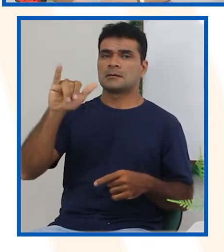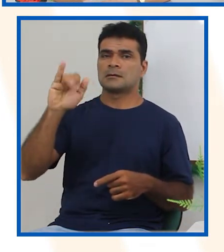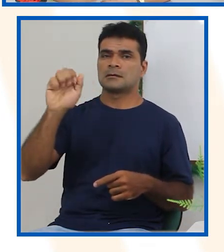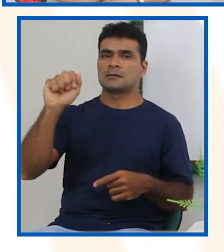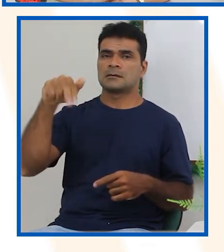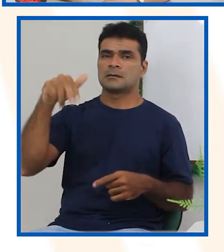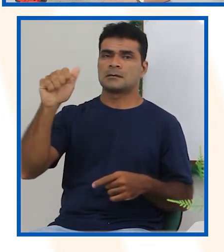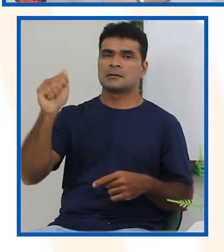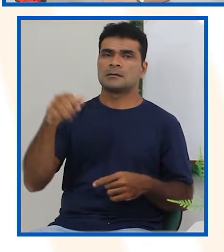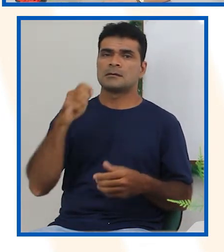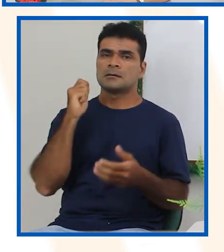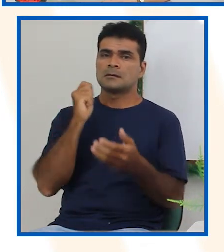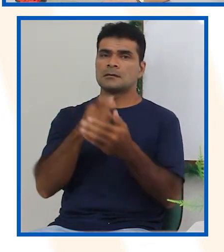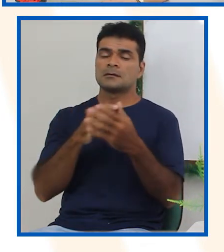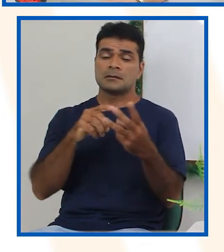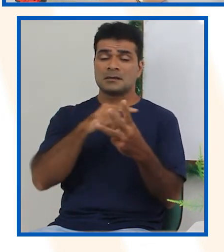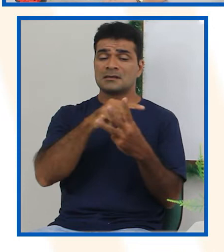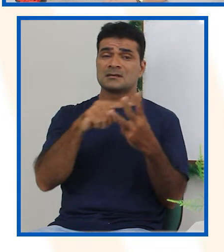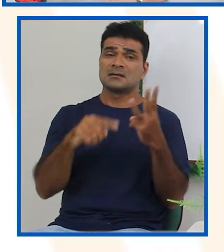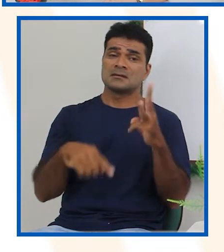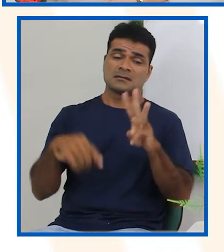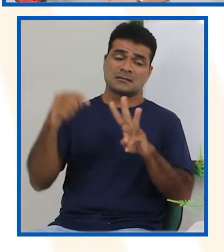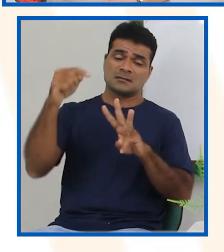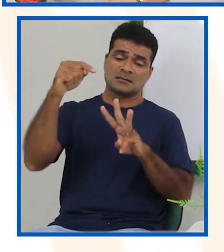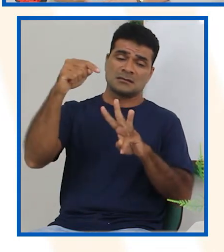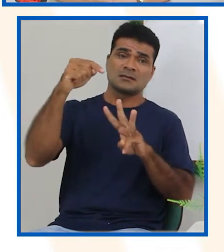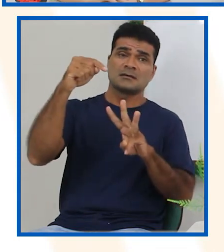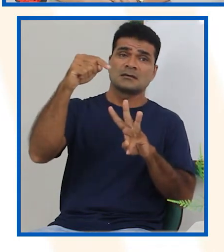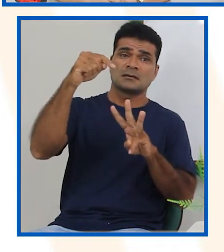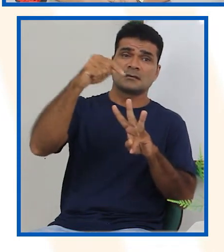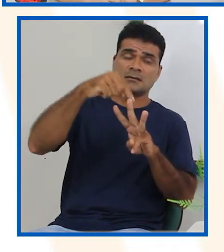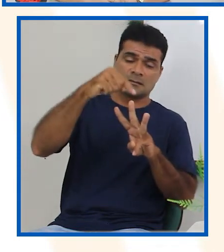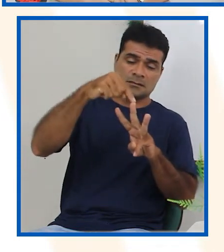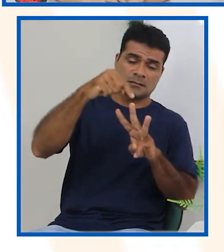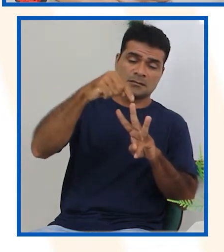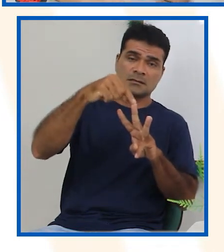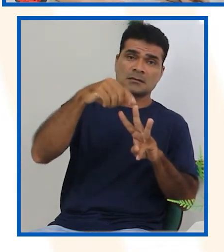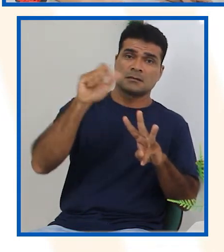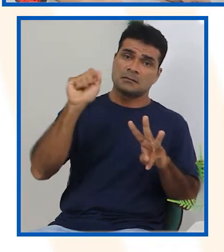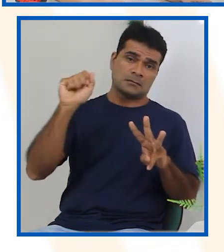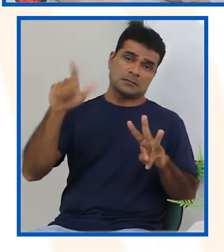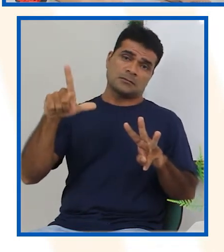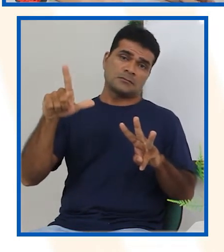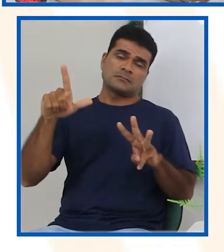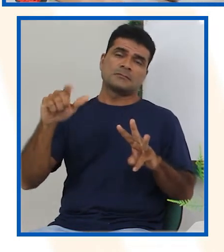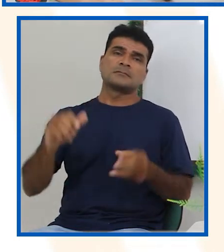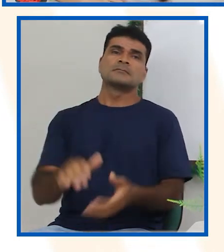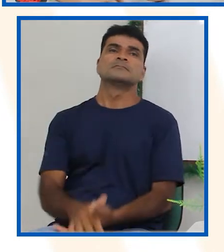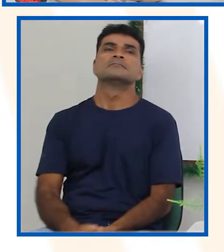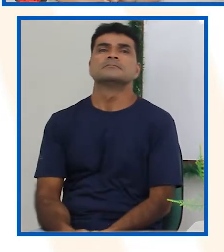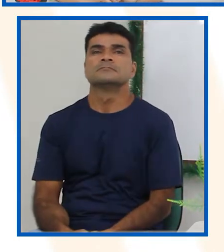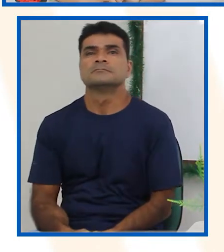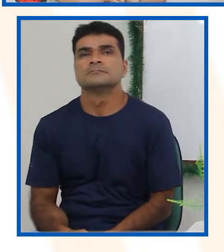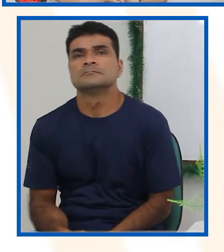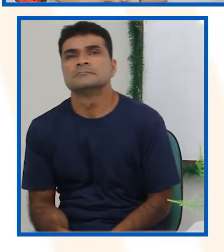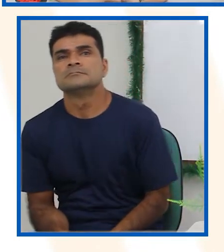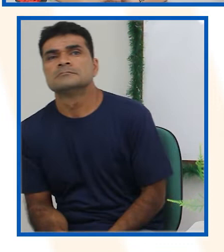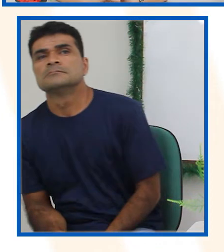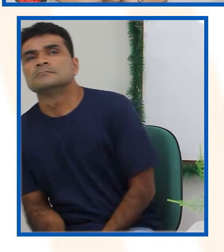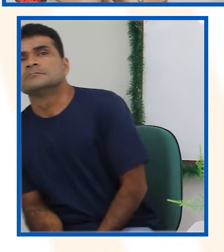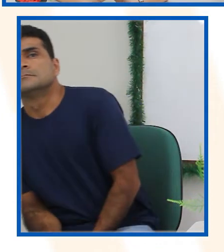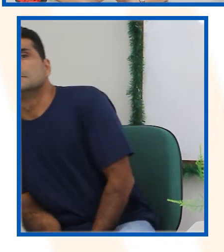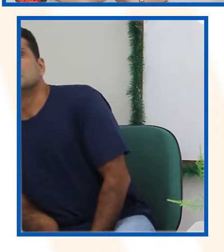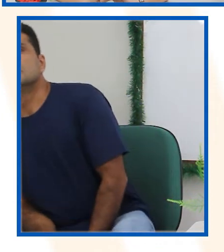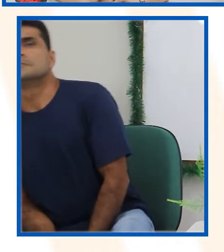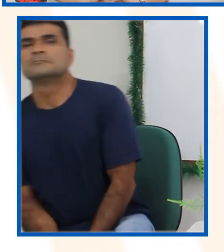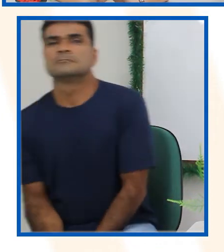é azul. Então, um dos sobrinhos vai ganhar um carrinho azul. Certo? Outra pergunta. Olha só.